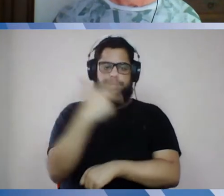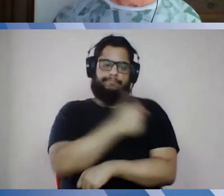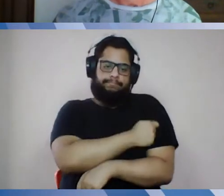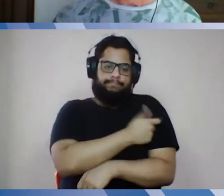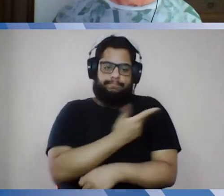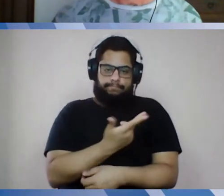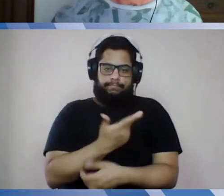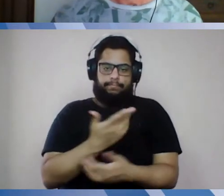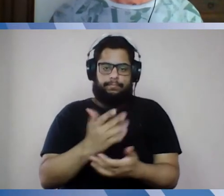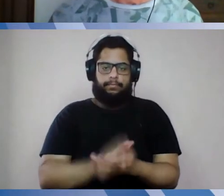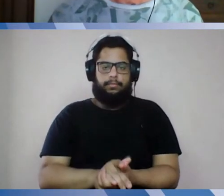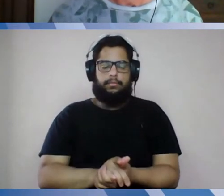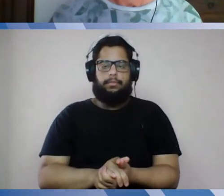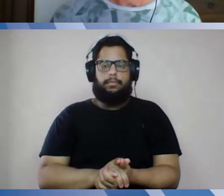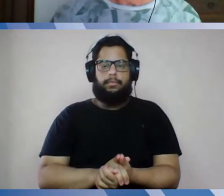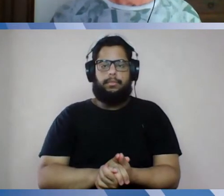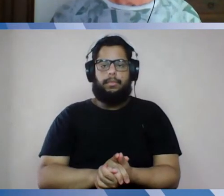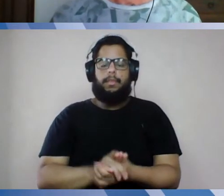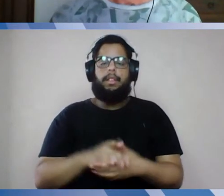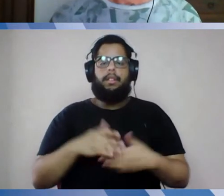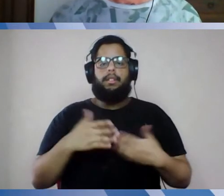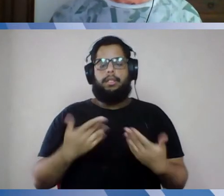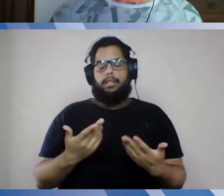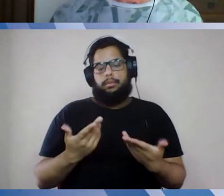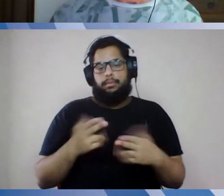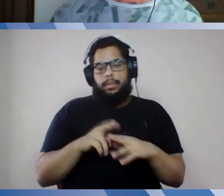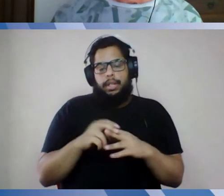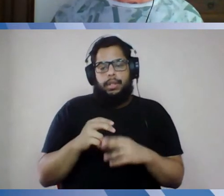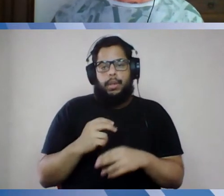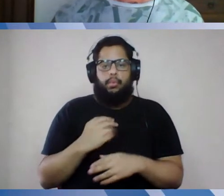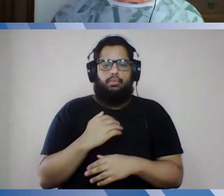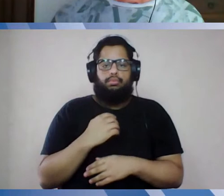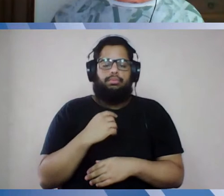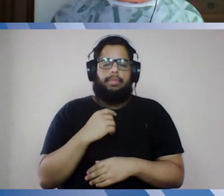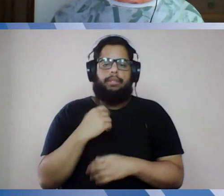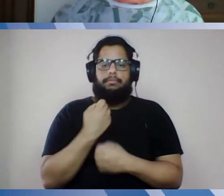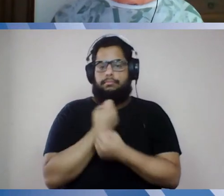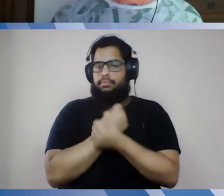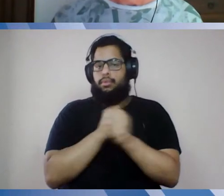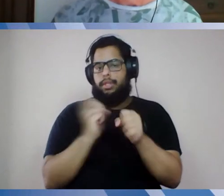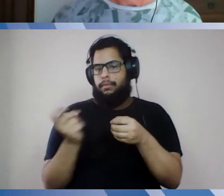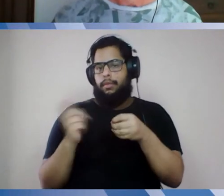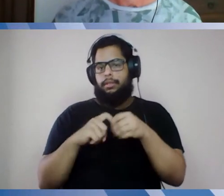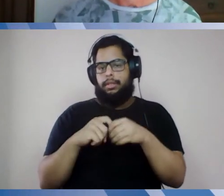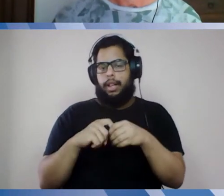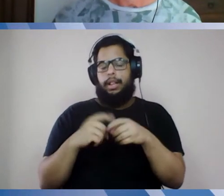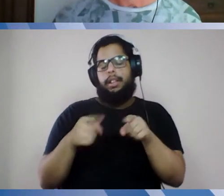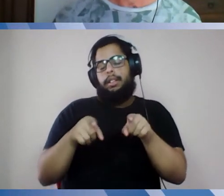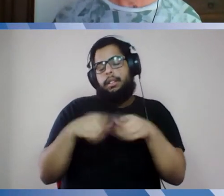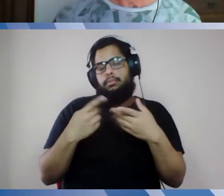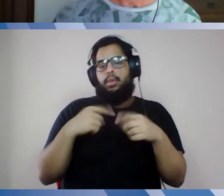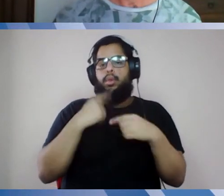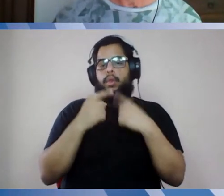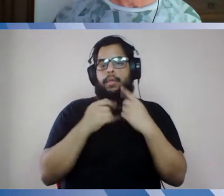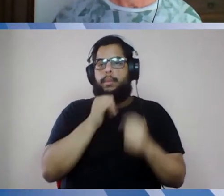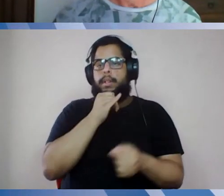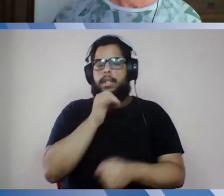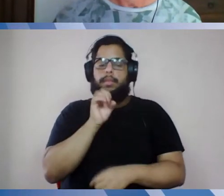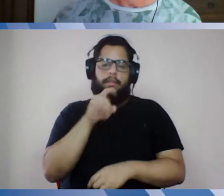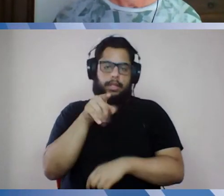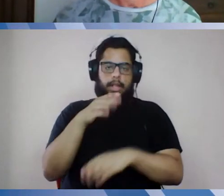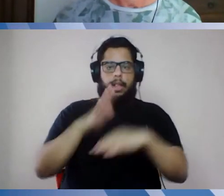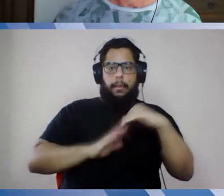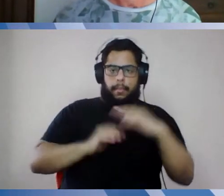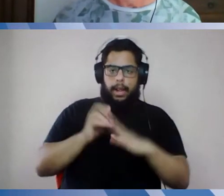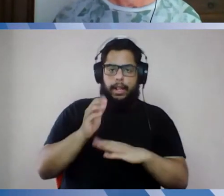grupos prioritários de vacinação e, portanto, não retornariam, inclusive dúvidas no sentido de que, bom, se você já está em prática seria